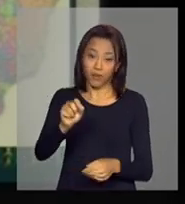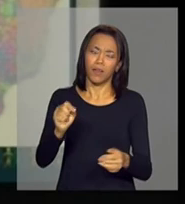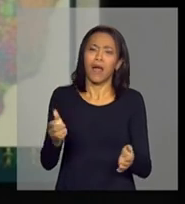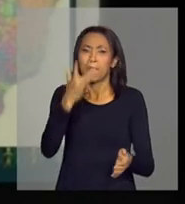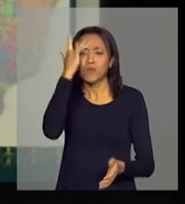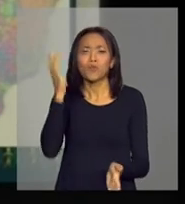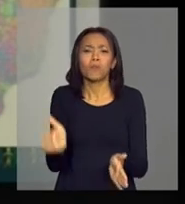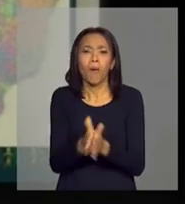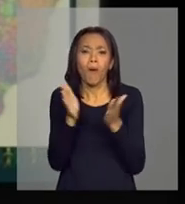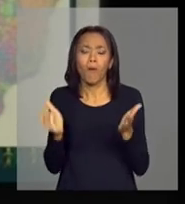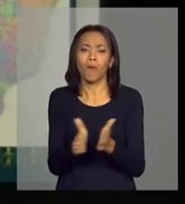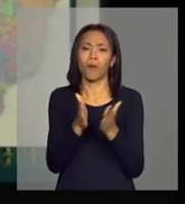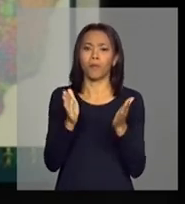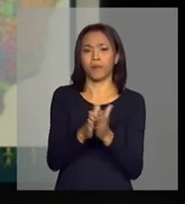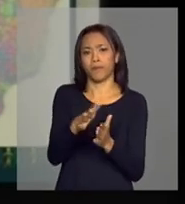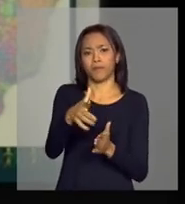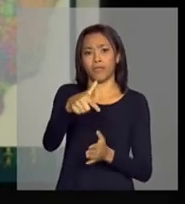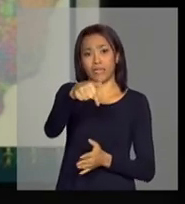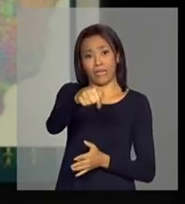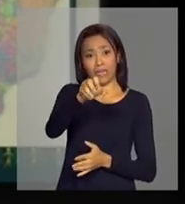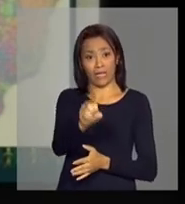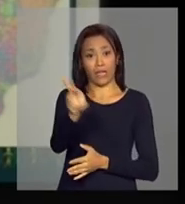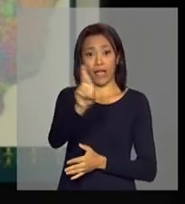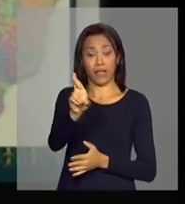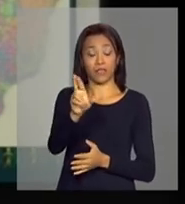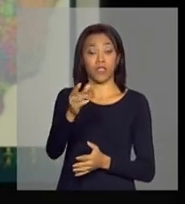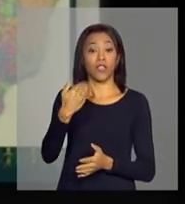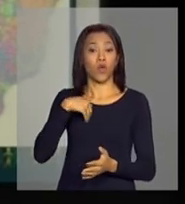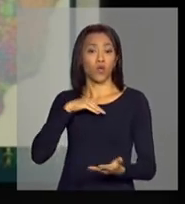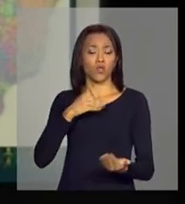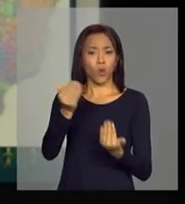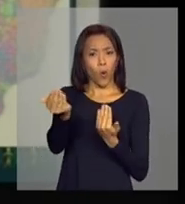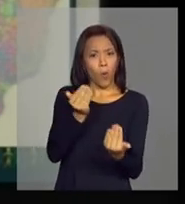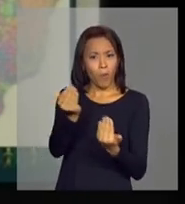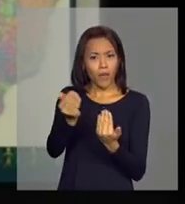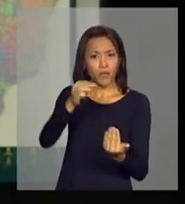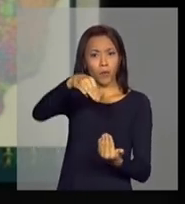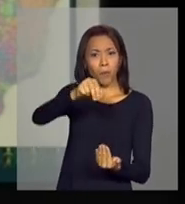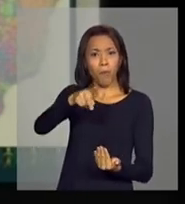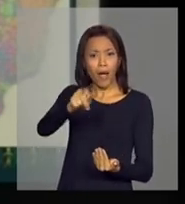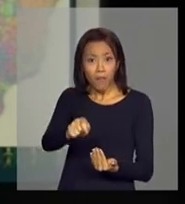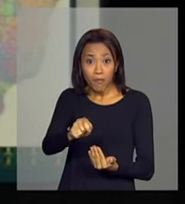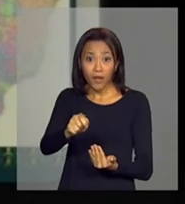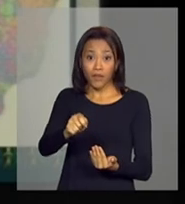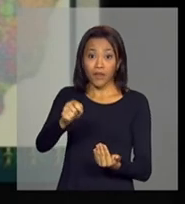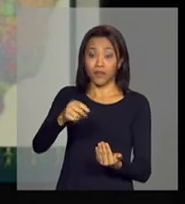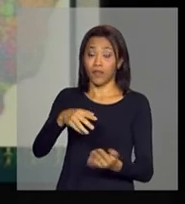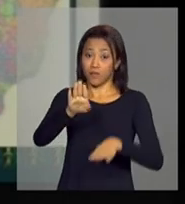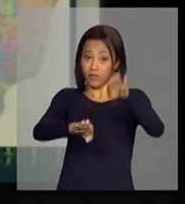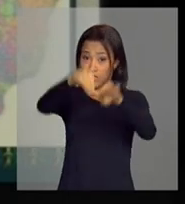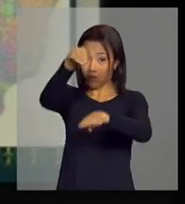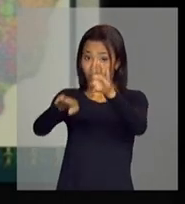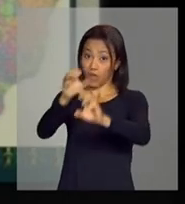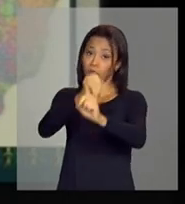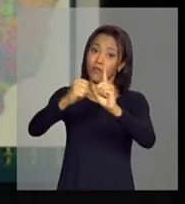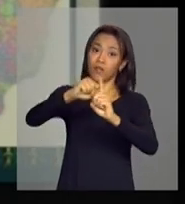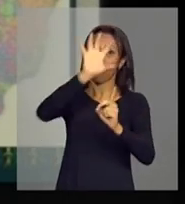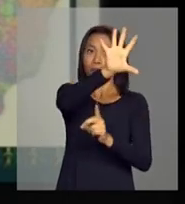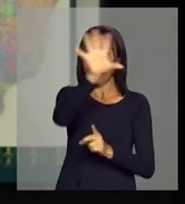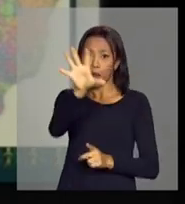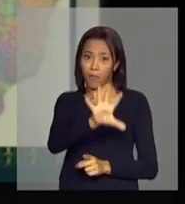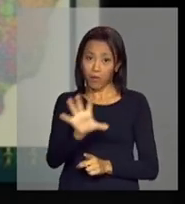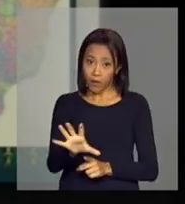população com renda até R 70,00, e comparamos com o mapa das desigualdades regionais, nós podemos perceber que é